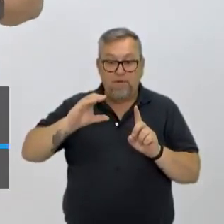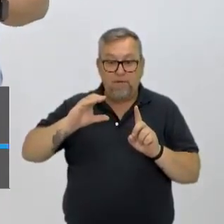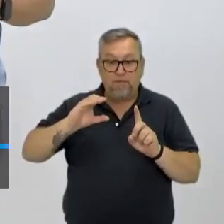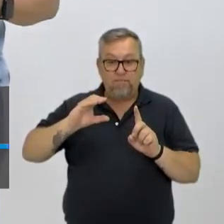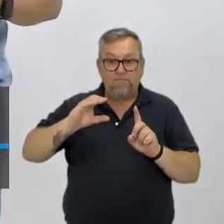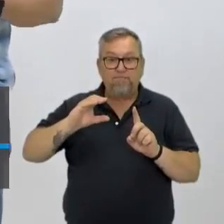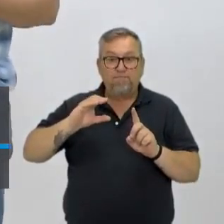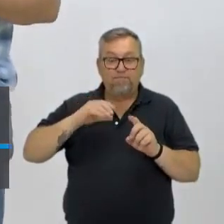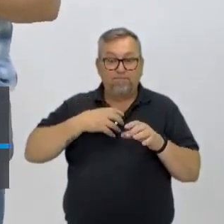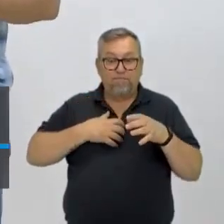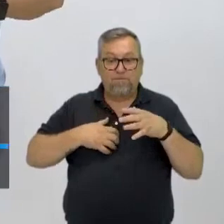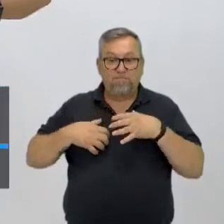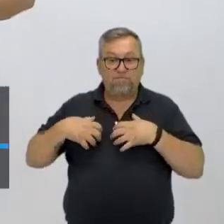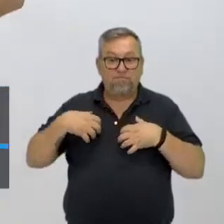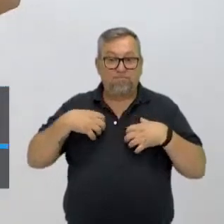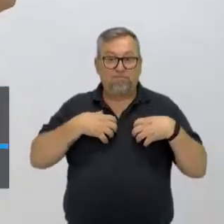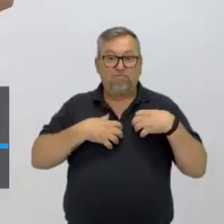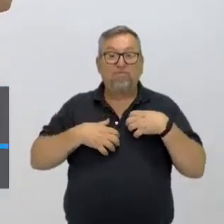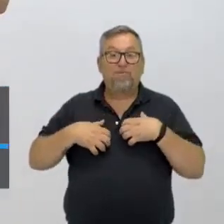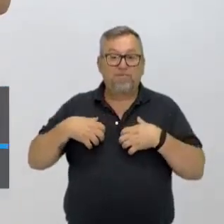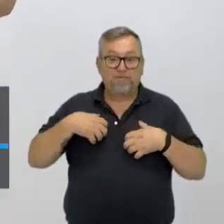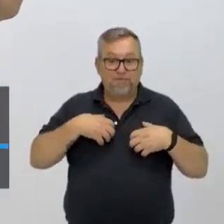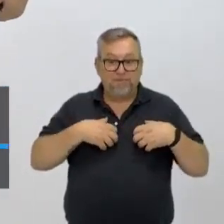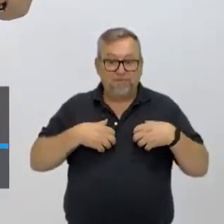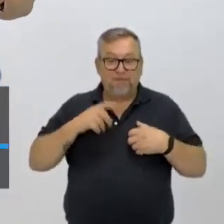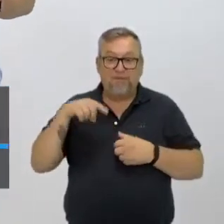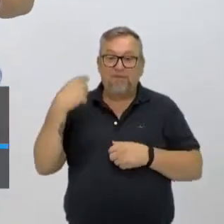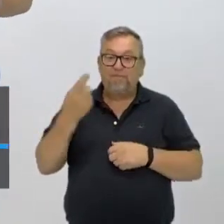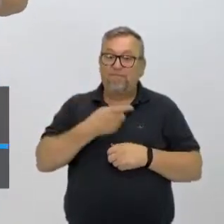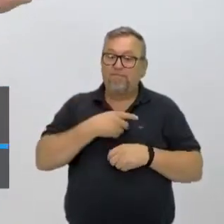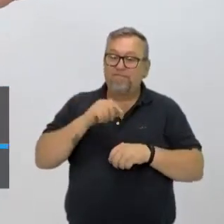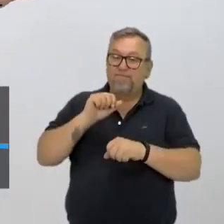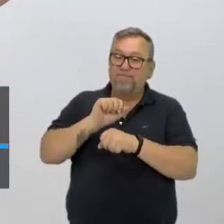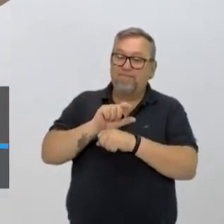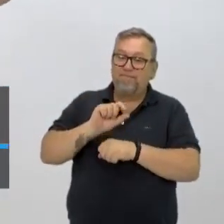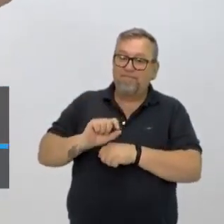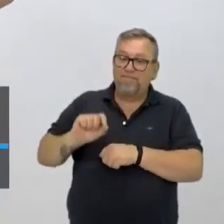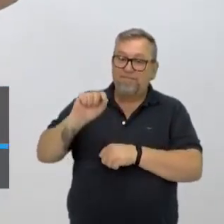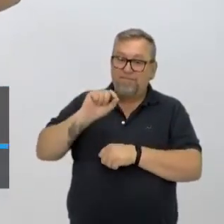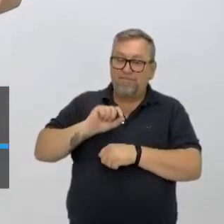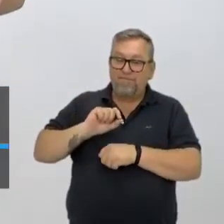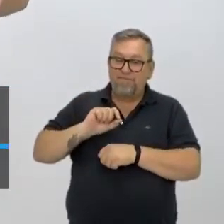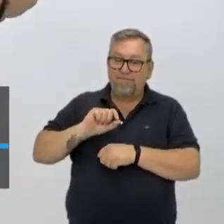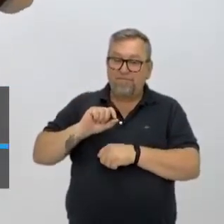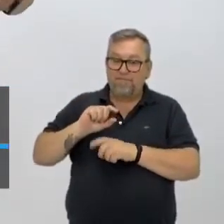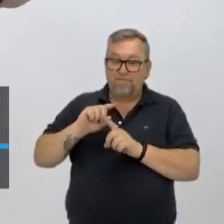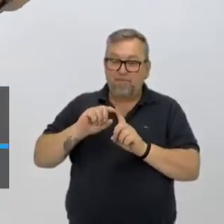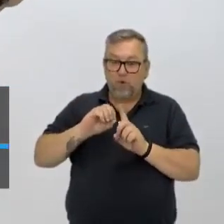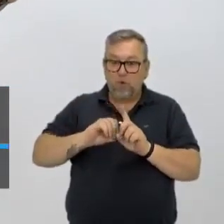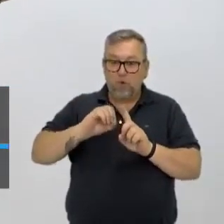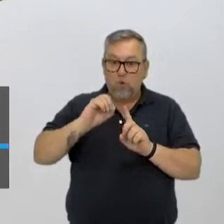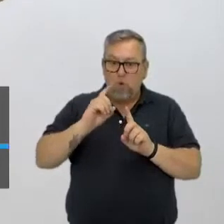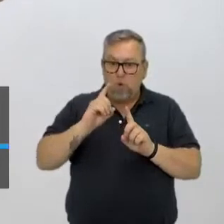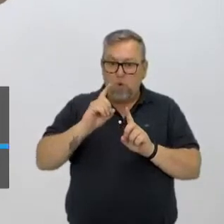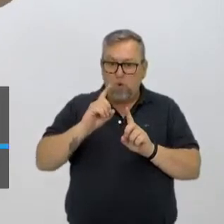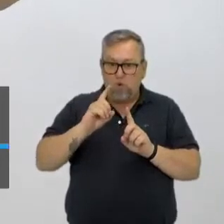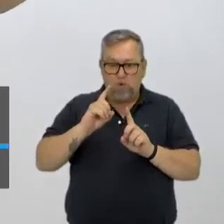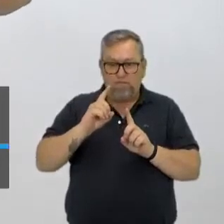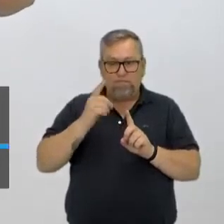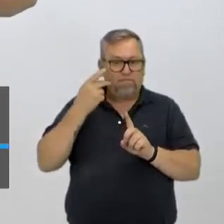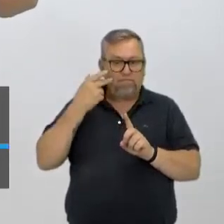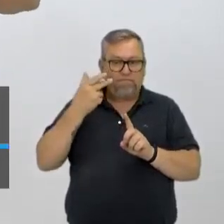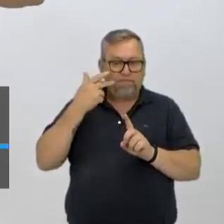Alarmante. Então, fora da expectativa, é a gente esperar um aquecimento de 1 grau, uma variação de 1 grau de